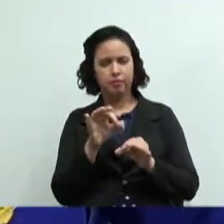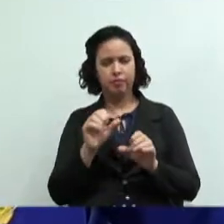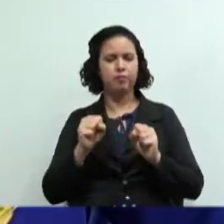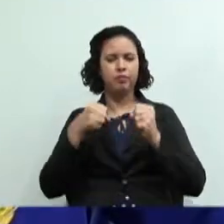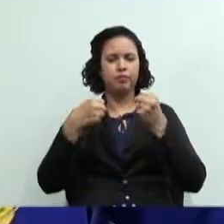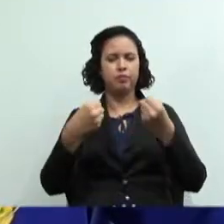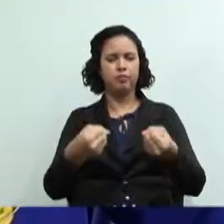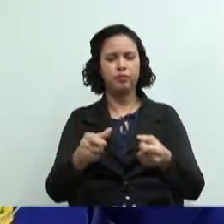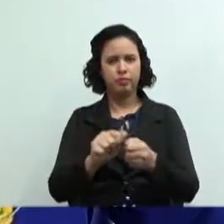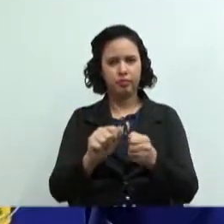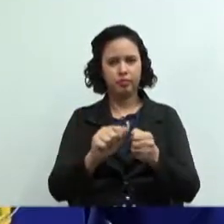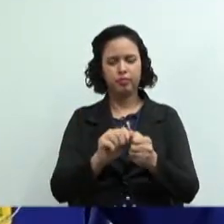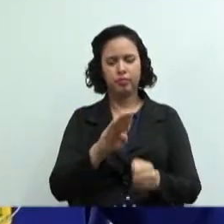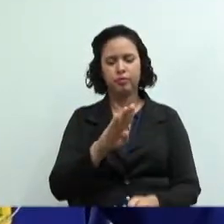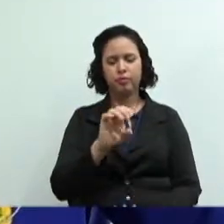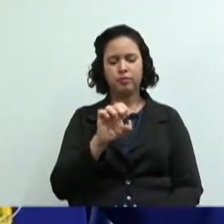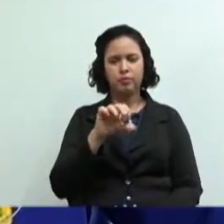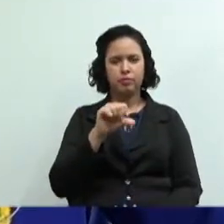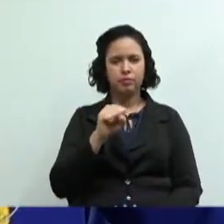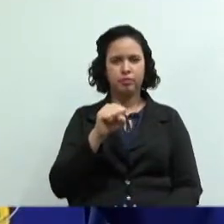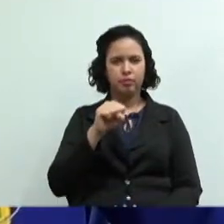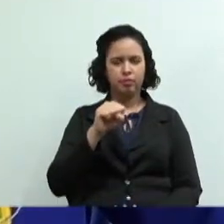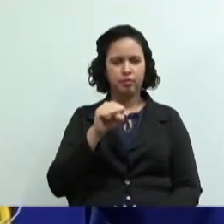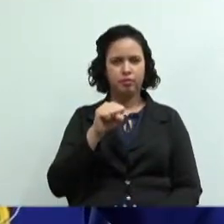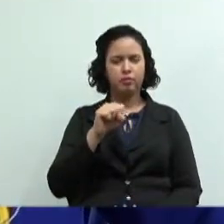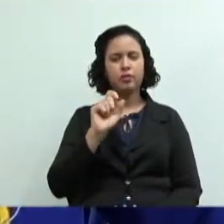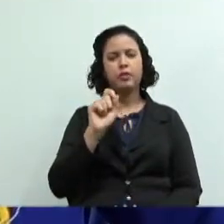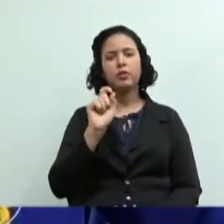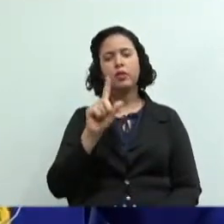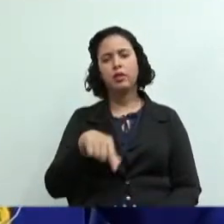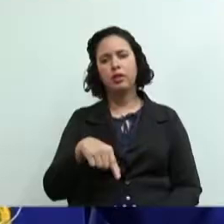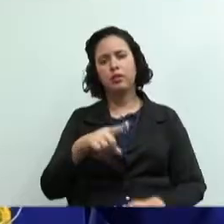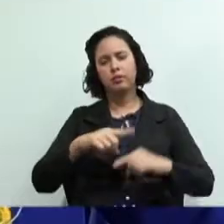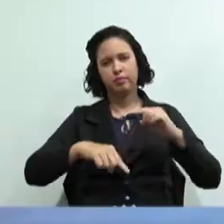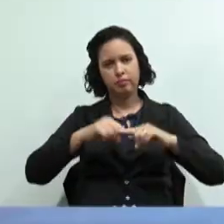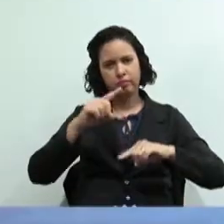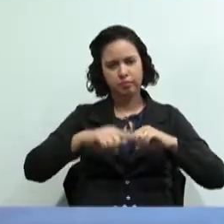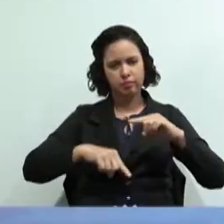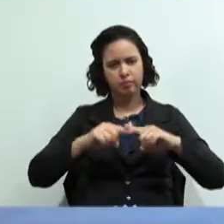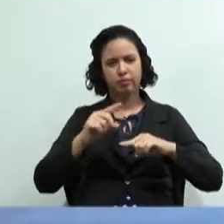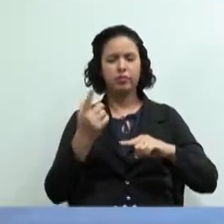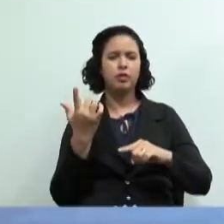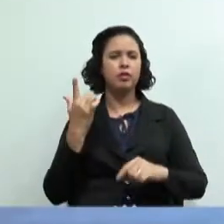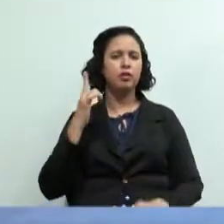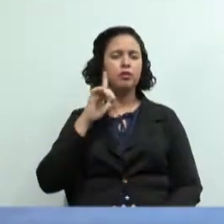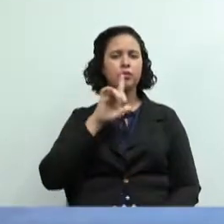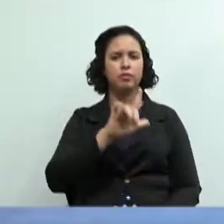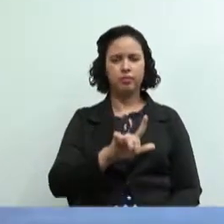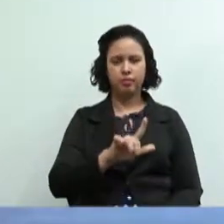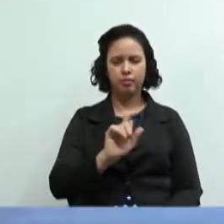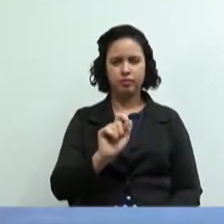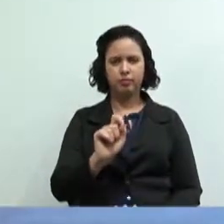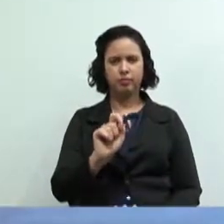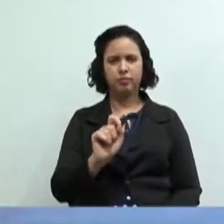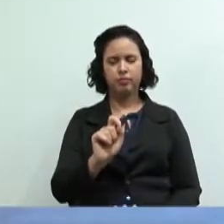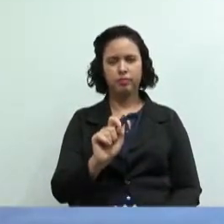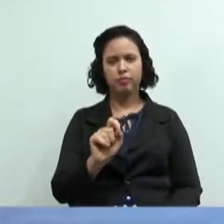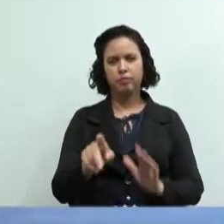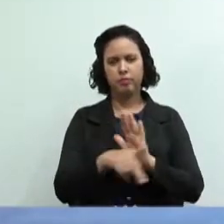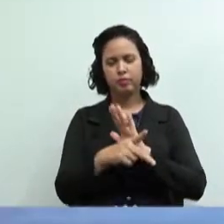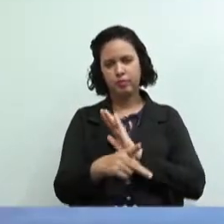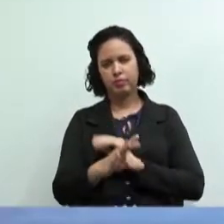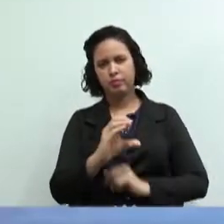à produção de bens e mercadorias. Onde esses meios de produção para produzir esses bens e mercadorias são de propriedade da